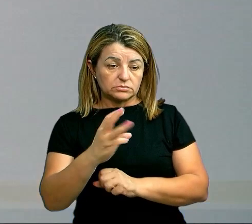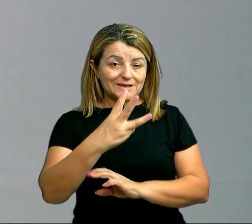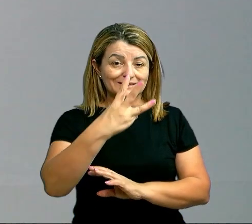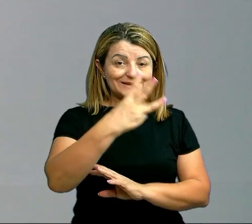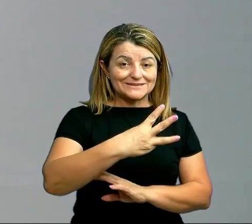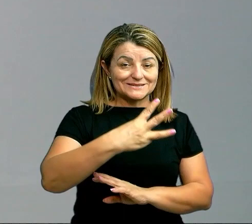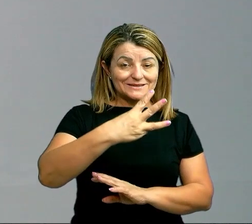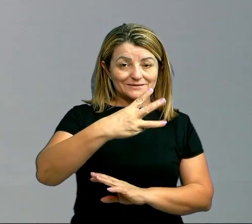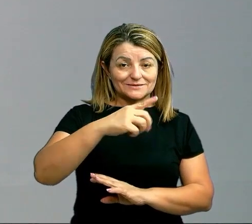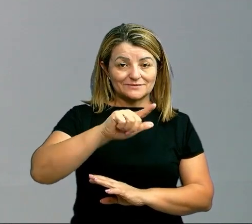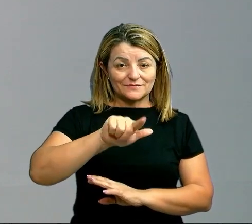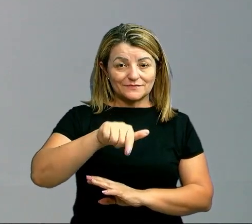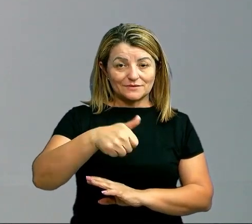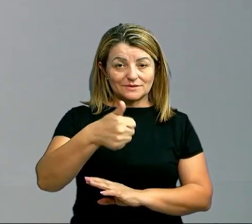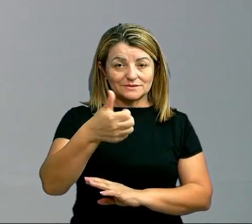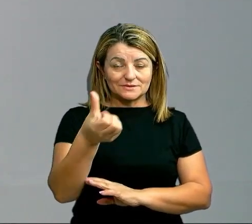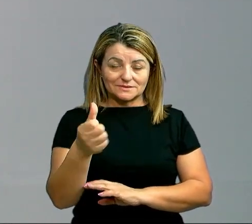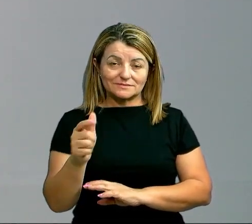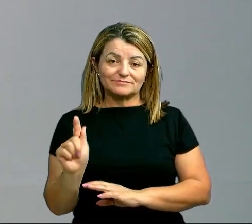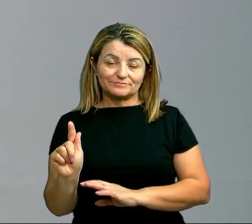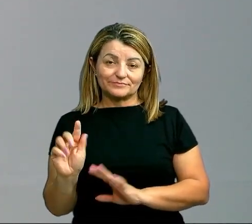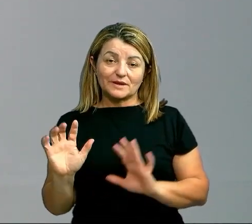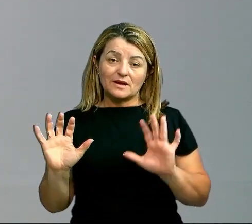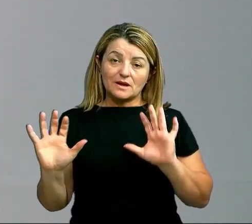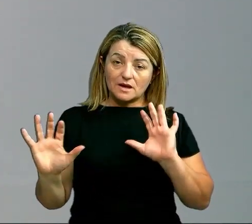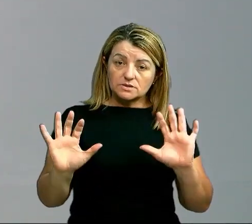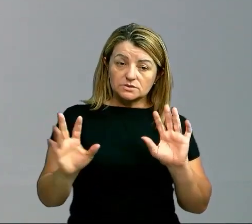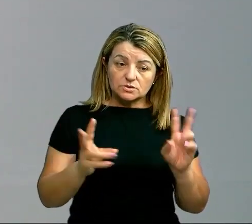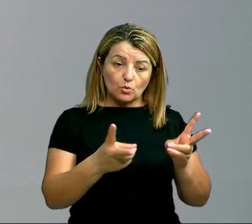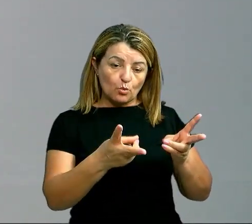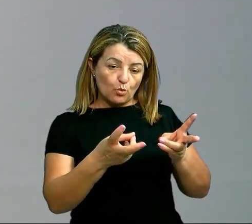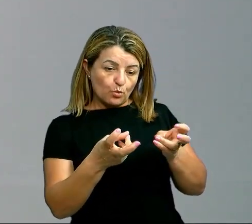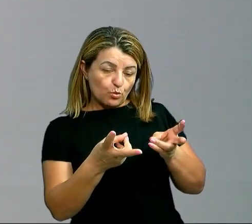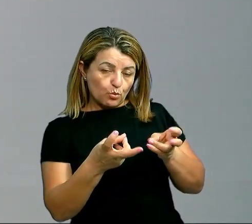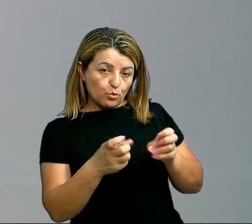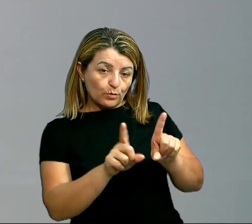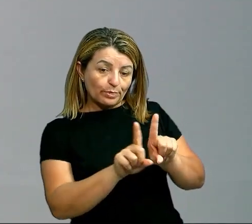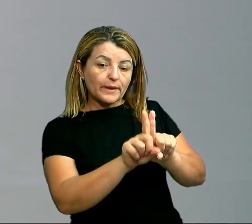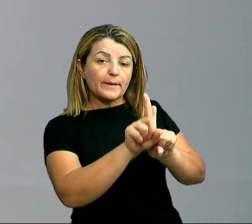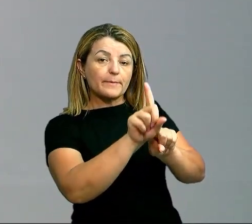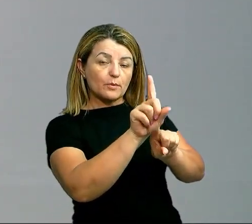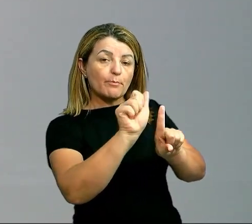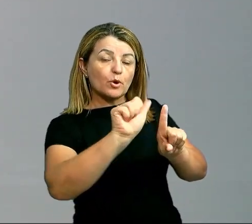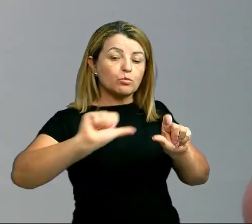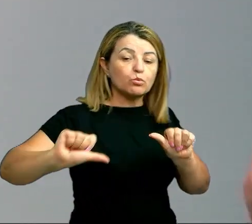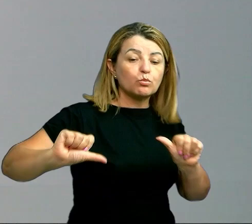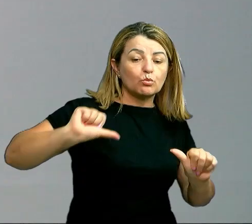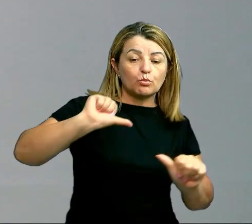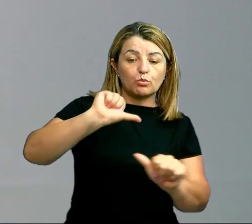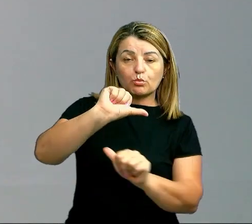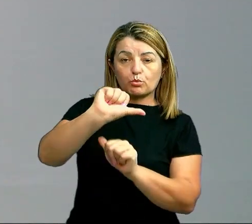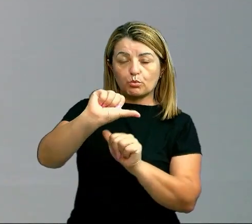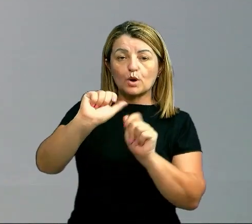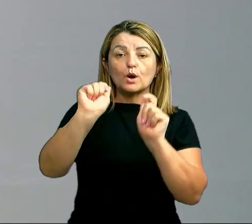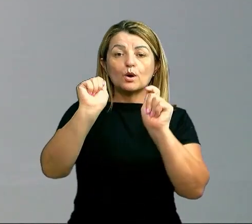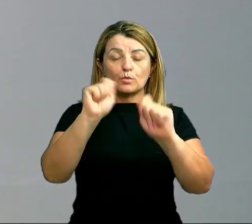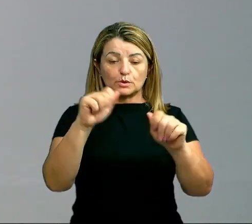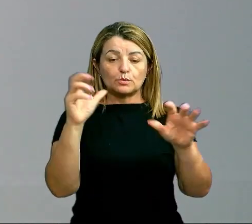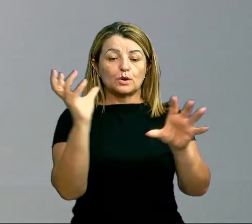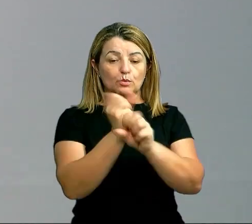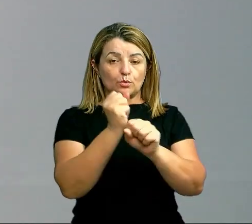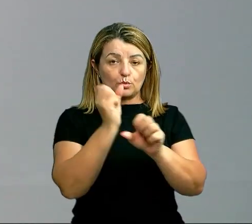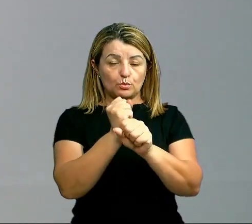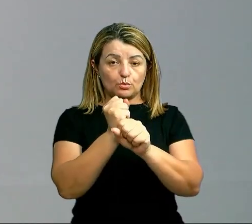,16 gramas dessa forma a gente observa que essa temperatura ela pode ser convertida e também podemos calcular